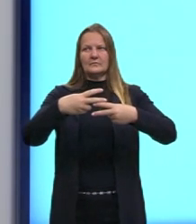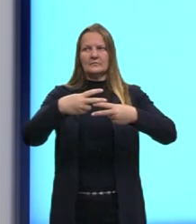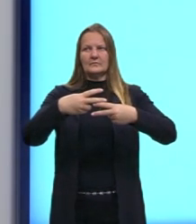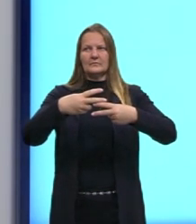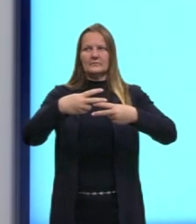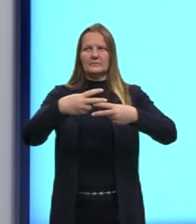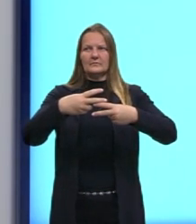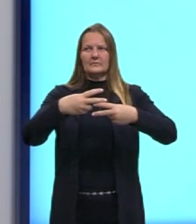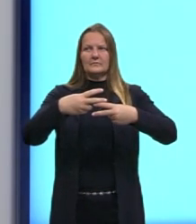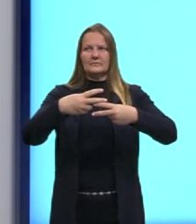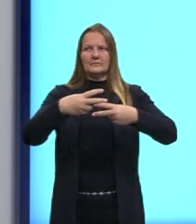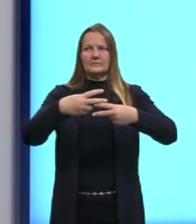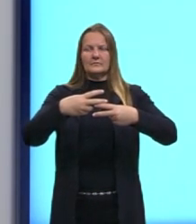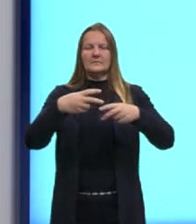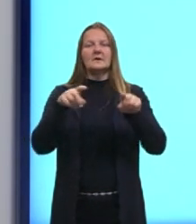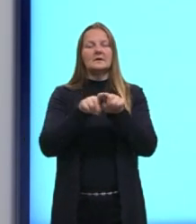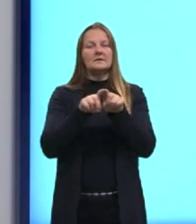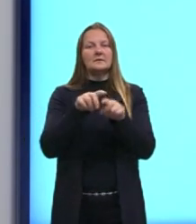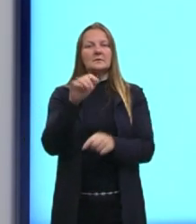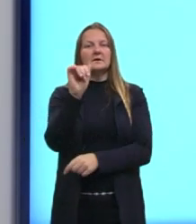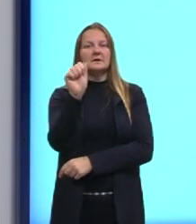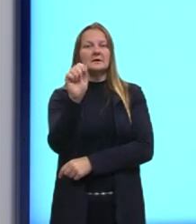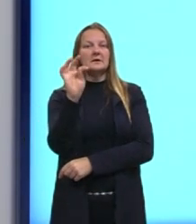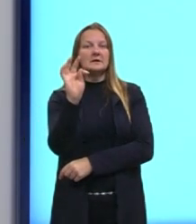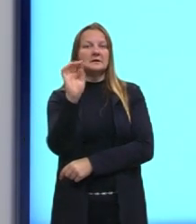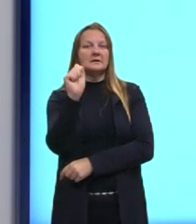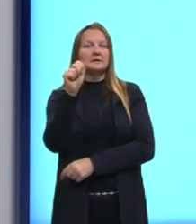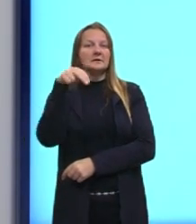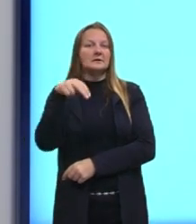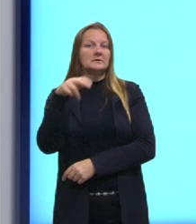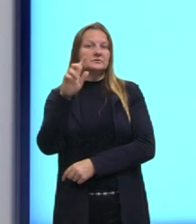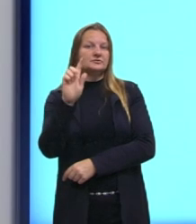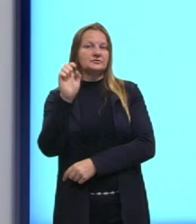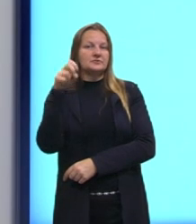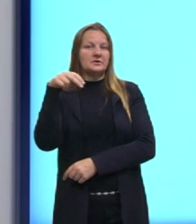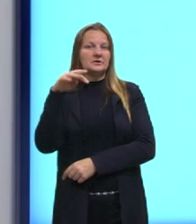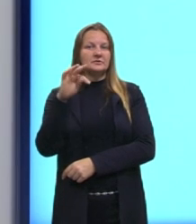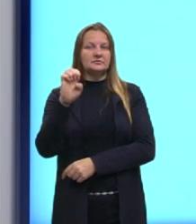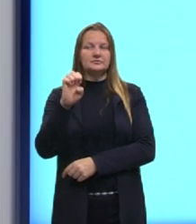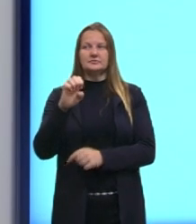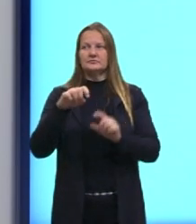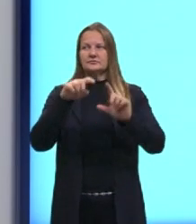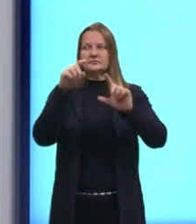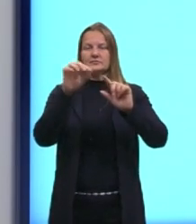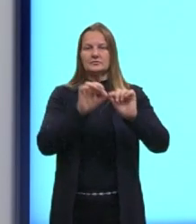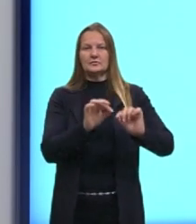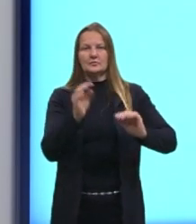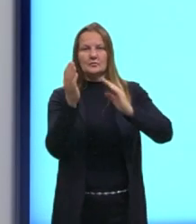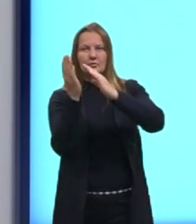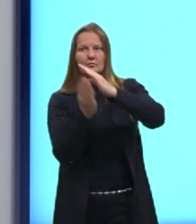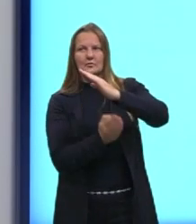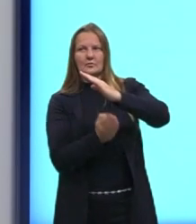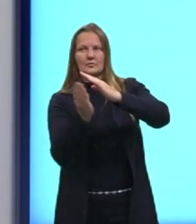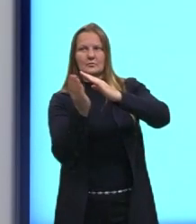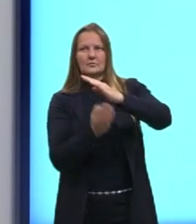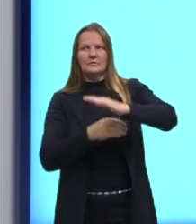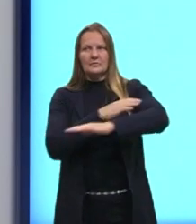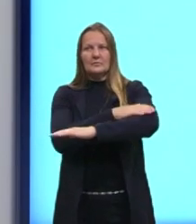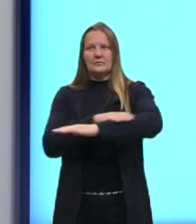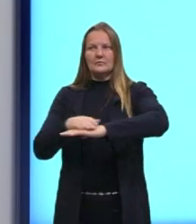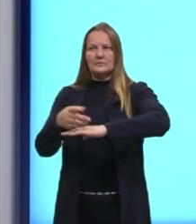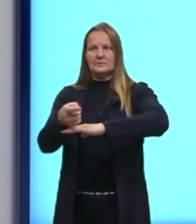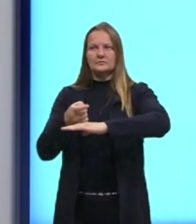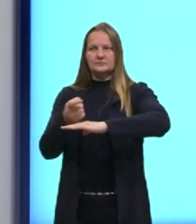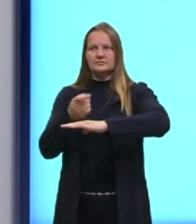expressa a tangente da inclinação, a tangente daquele ângulo que a reta forma com o eixo X. Nós